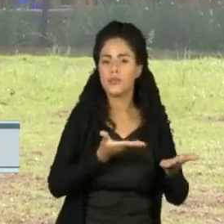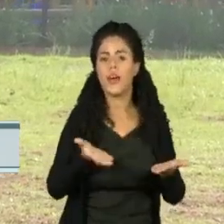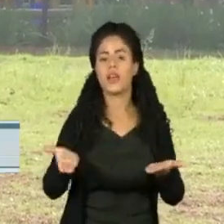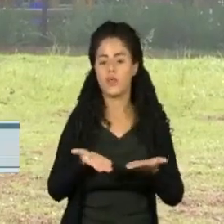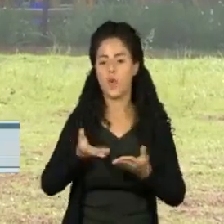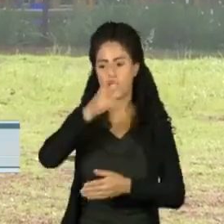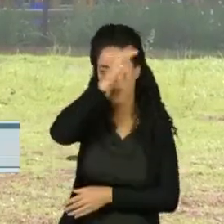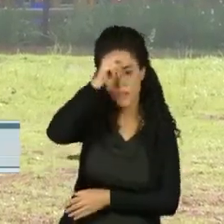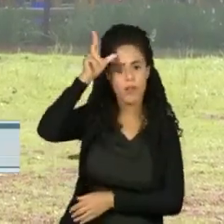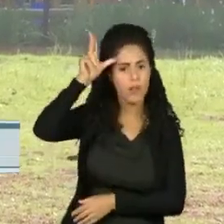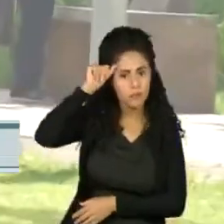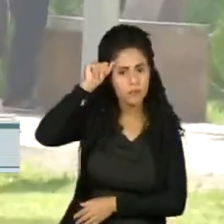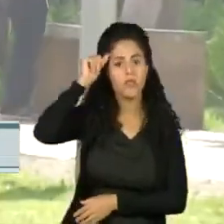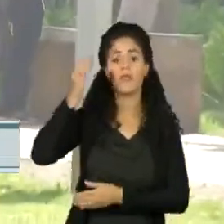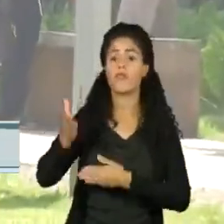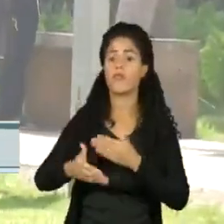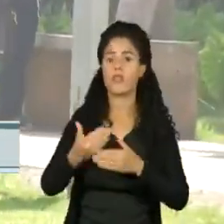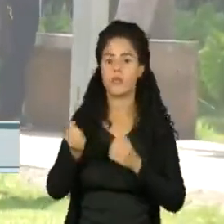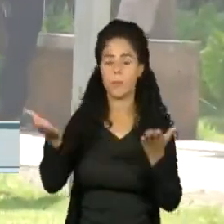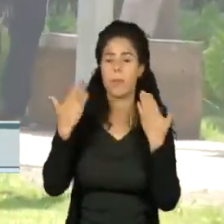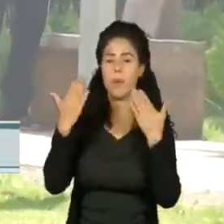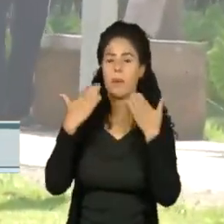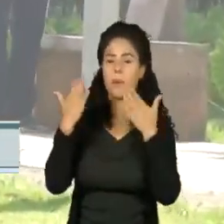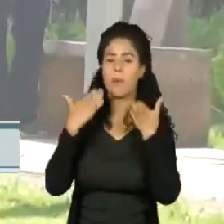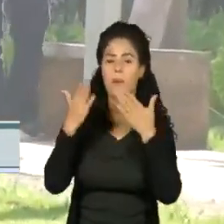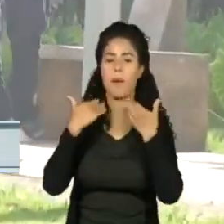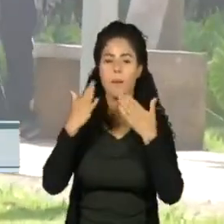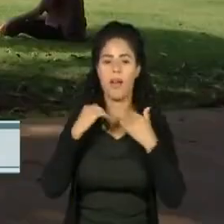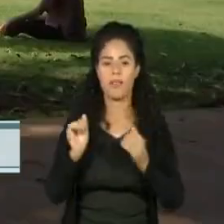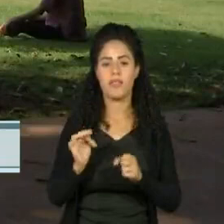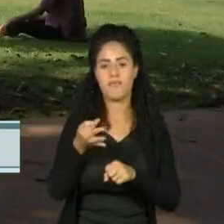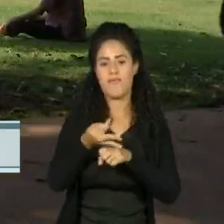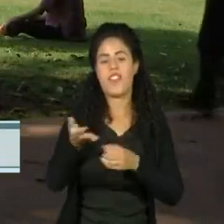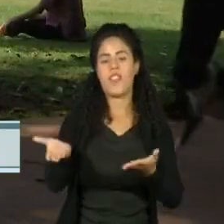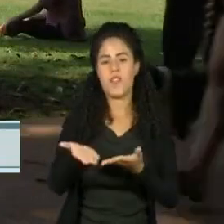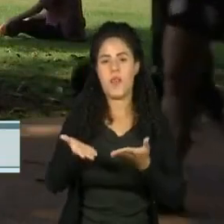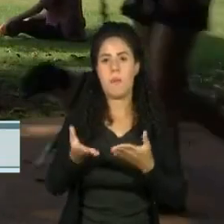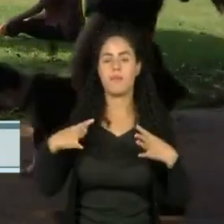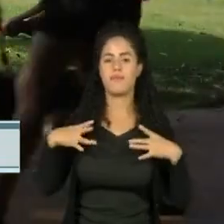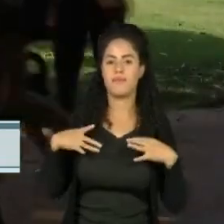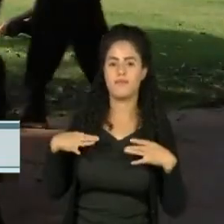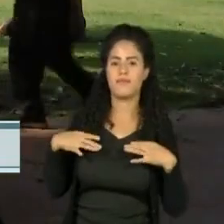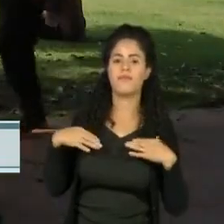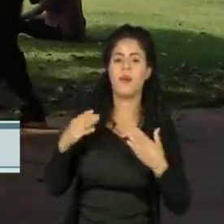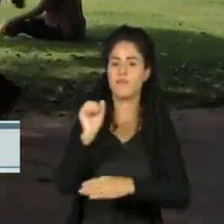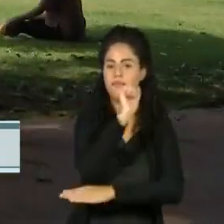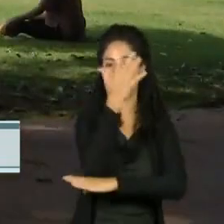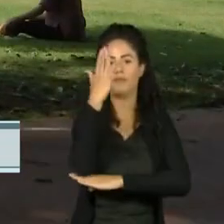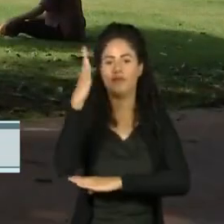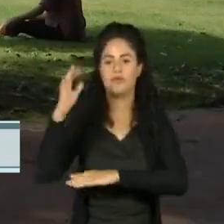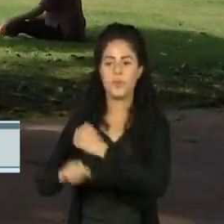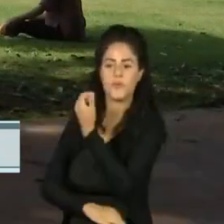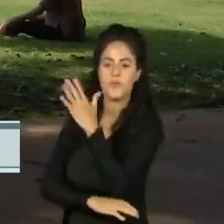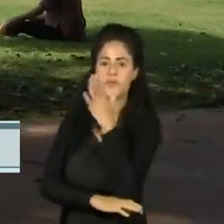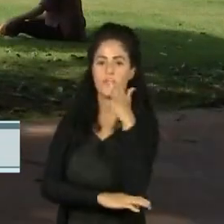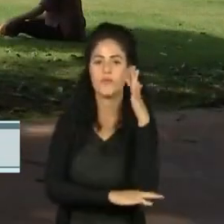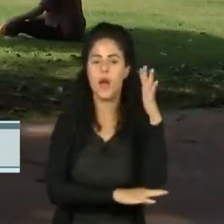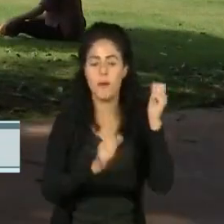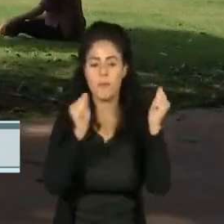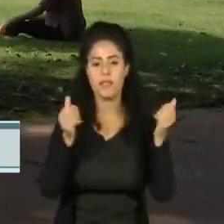Prefeitura de São Paulo é de clima típico de verão neste feriado. Nos parques da capital, o funcionamento não sofrerá